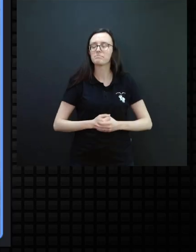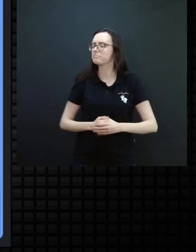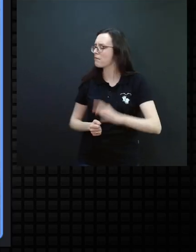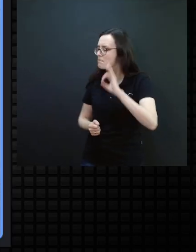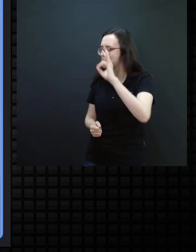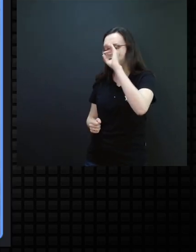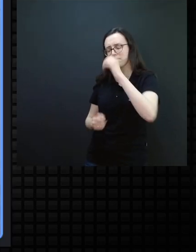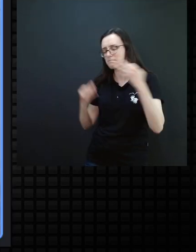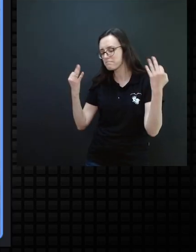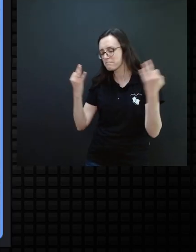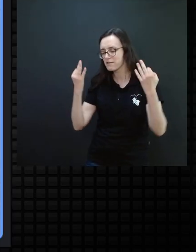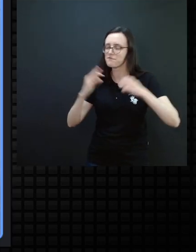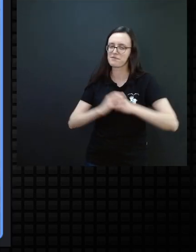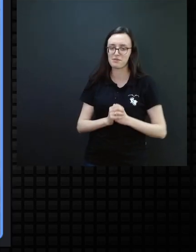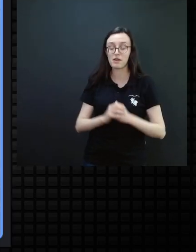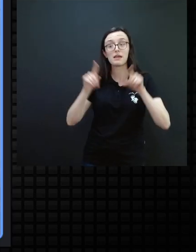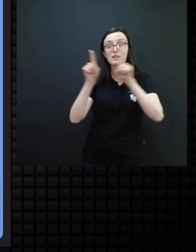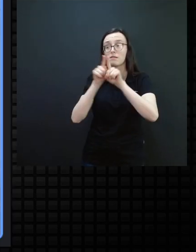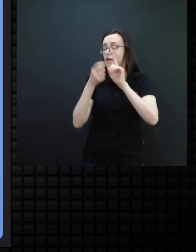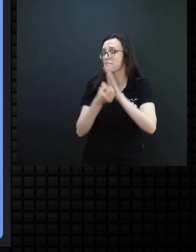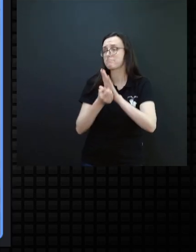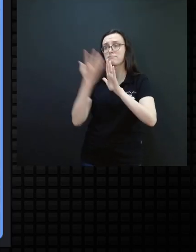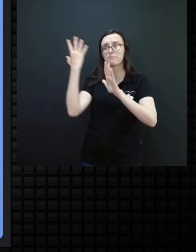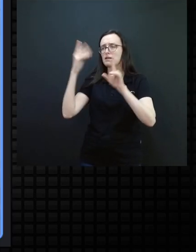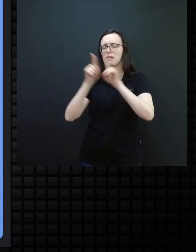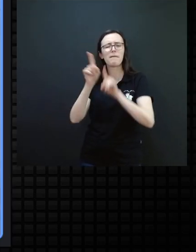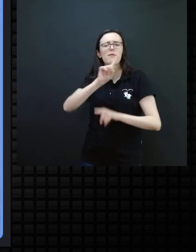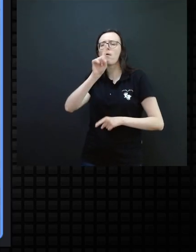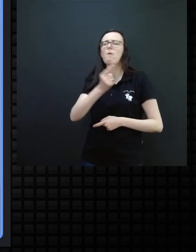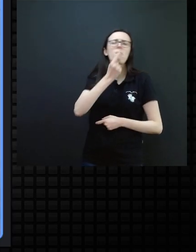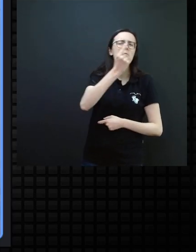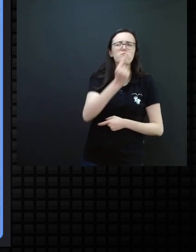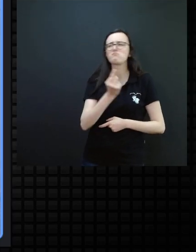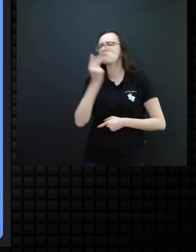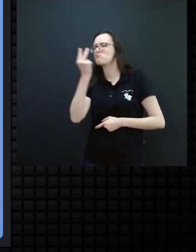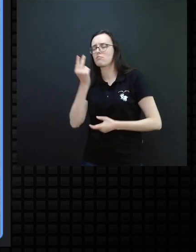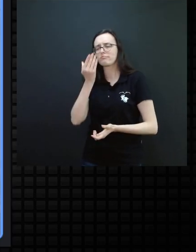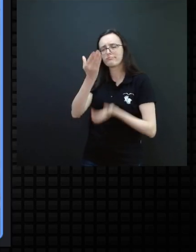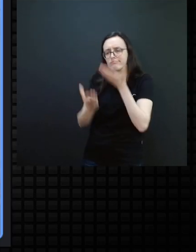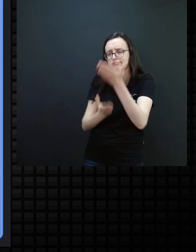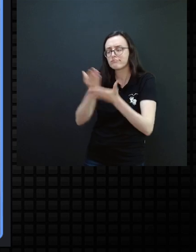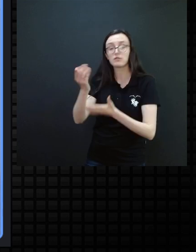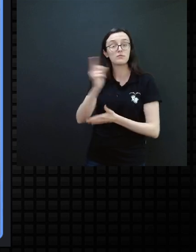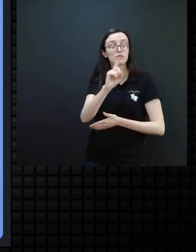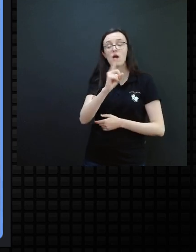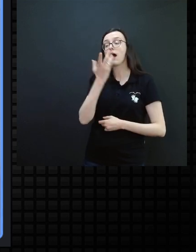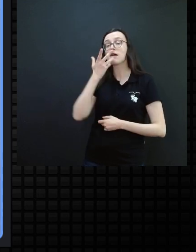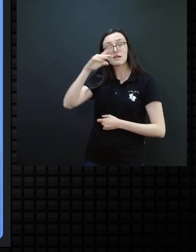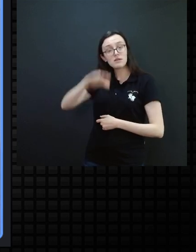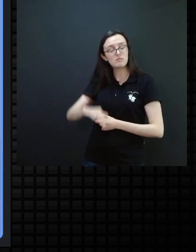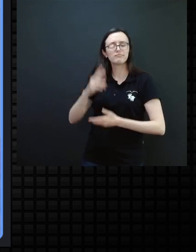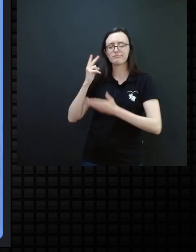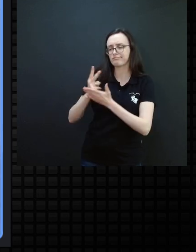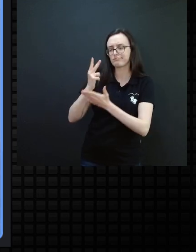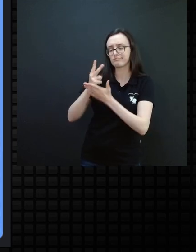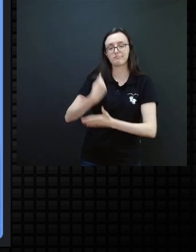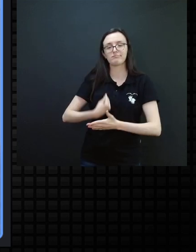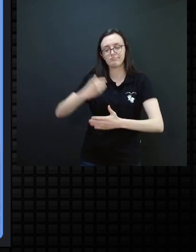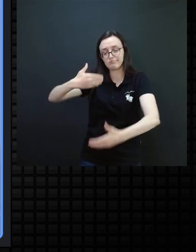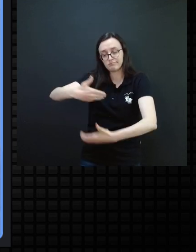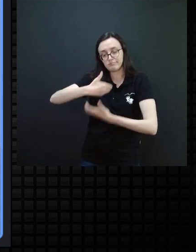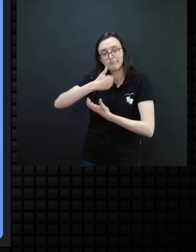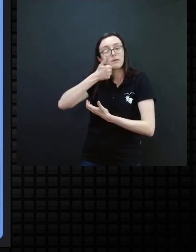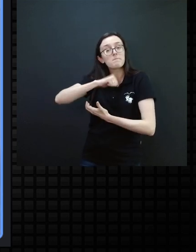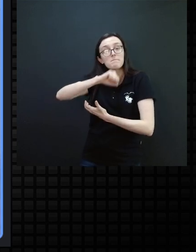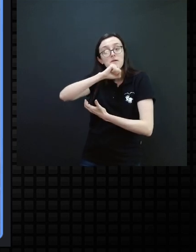Perfeito, professor. E muitas vezes, assim, não é um ou dois atendimentos. A criança, ela permanece no colo da